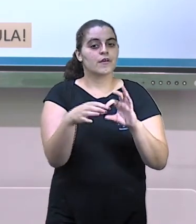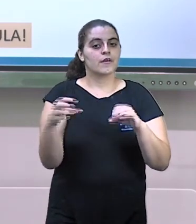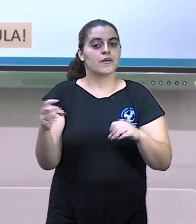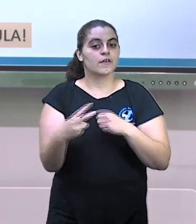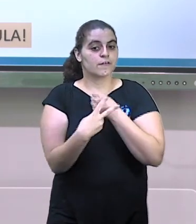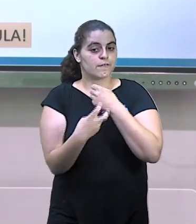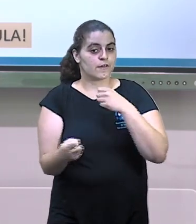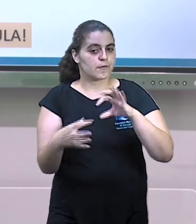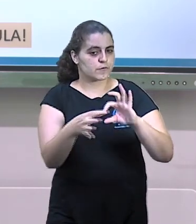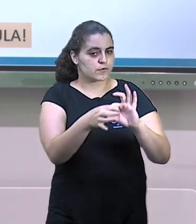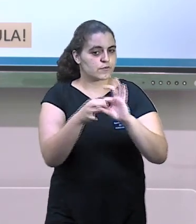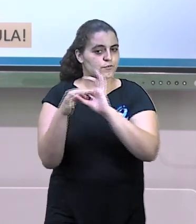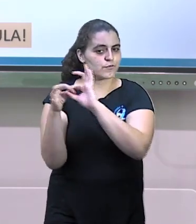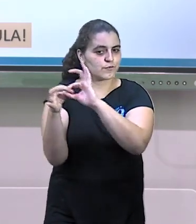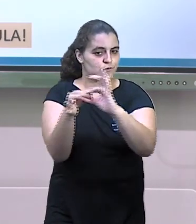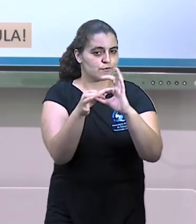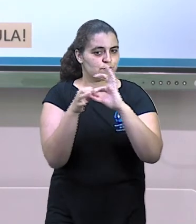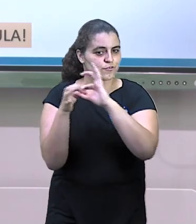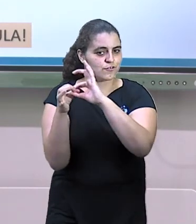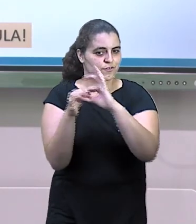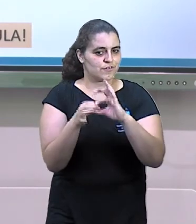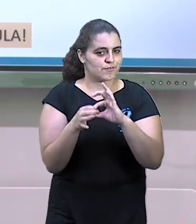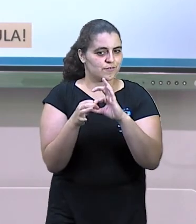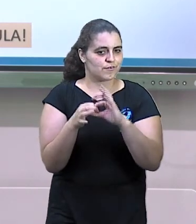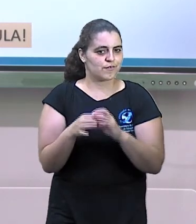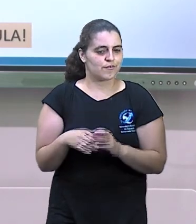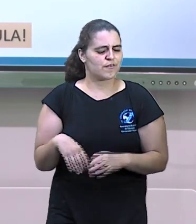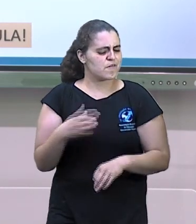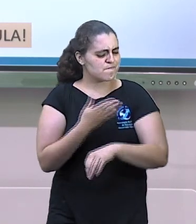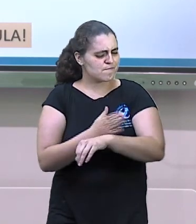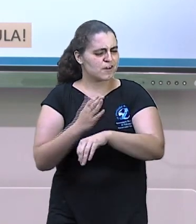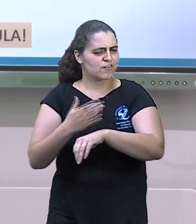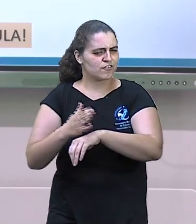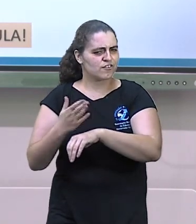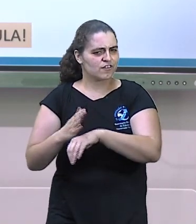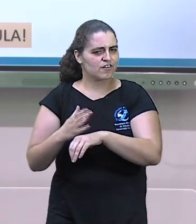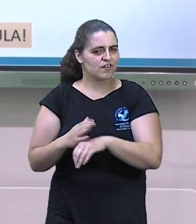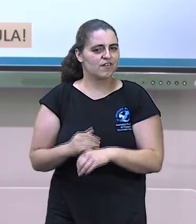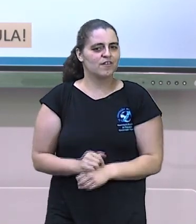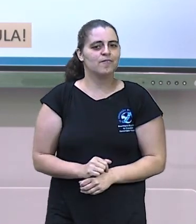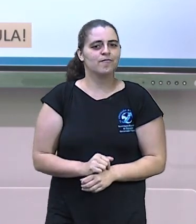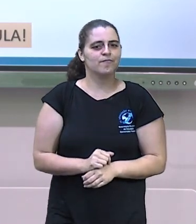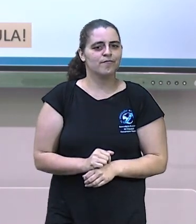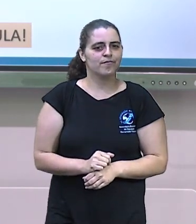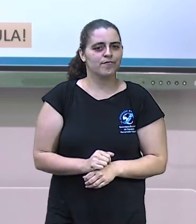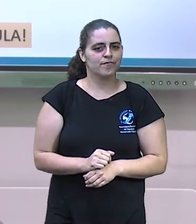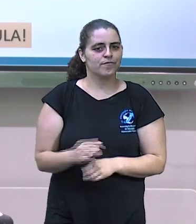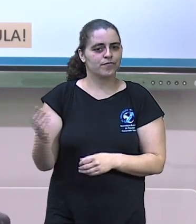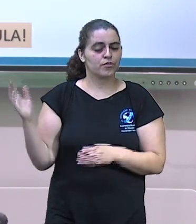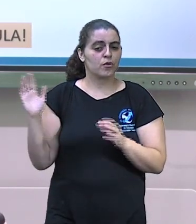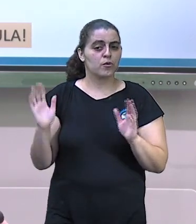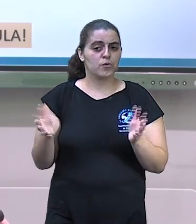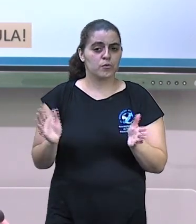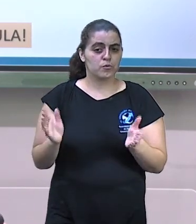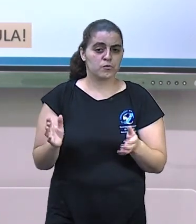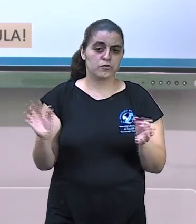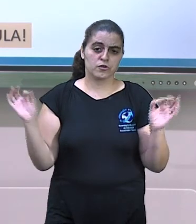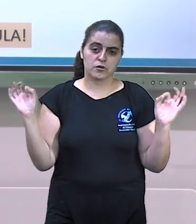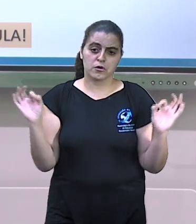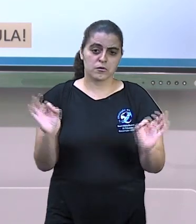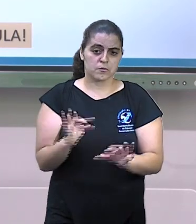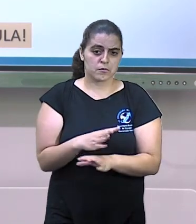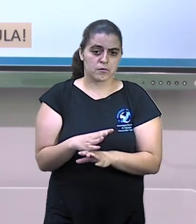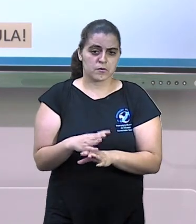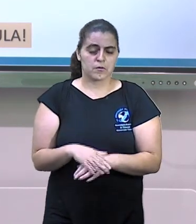Pronomes e verbos andam juntinhos. Vamos praticar muito mais. Então, hoje eu vou ficando por aqui.